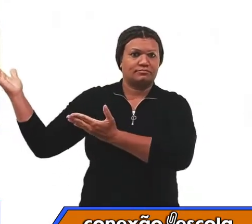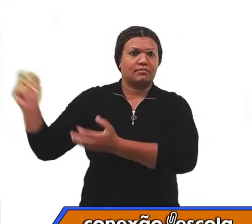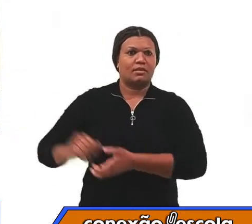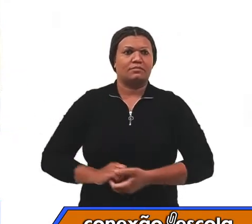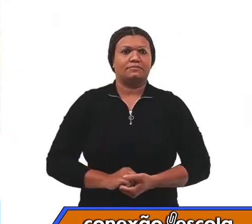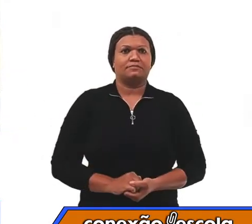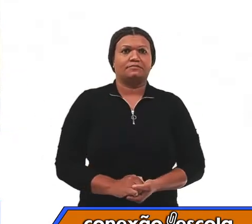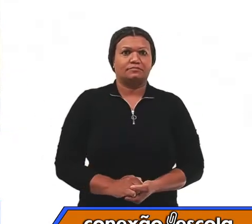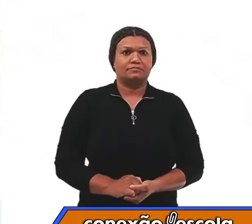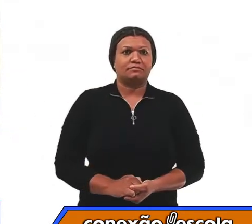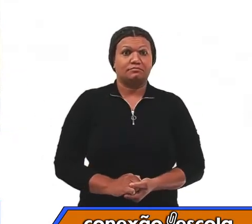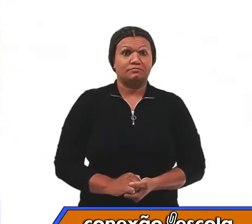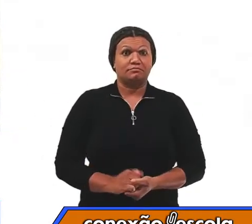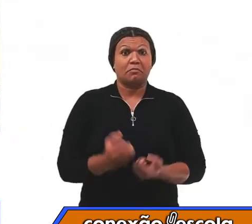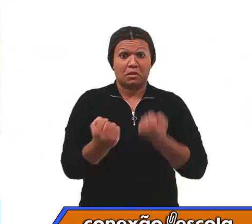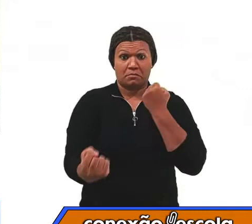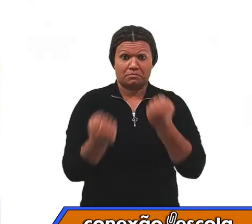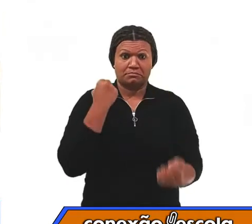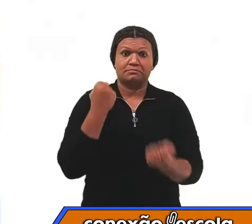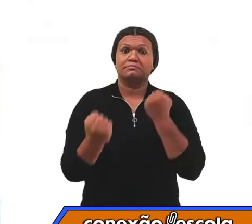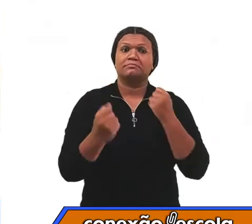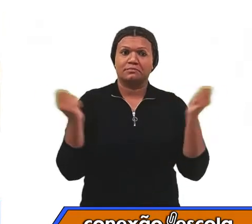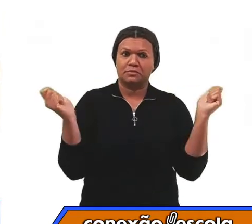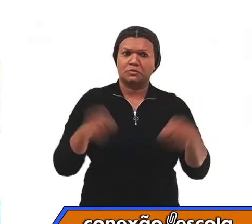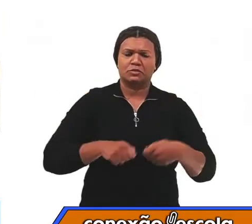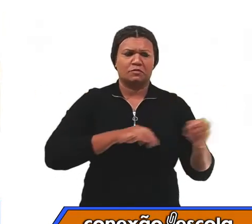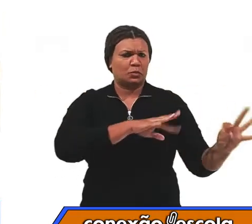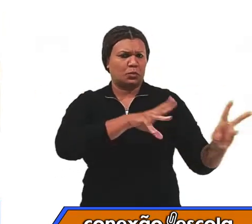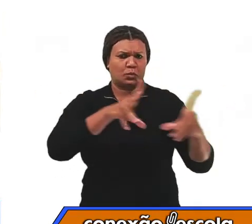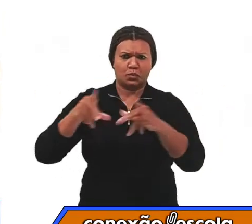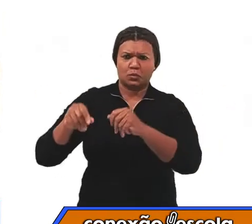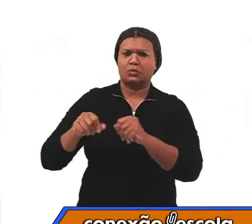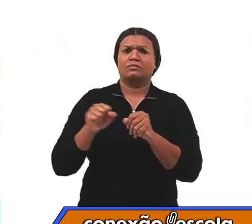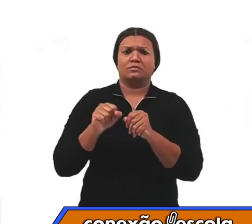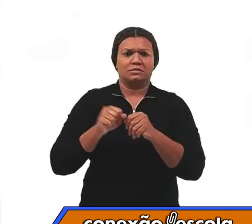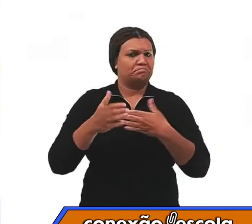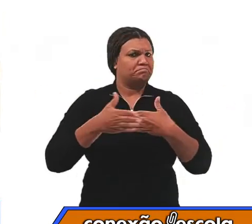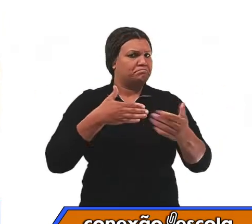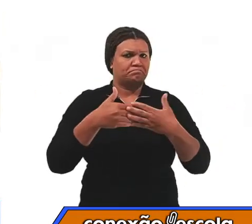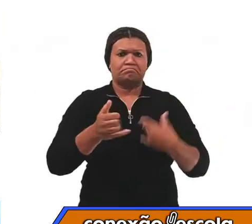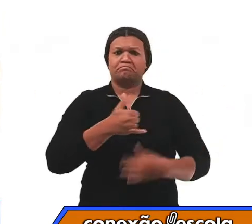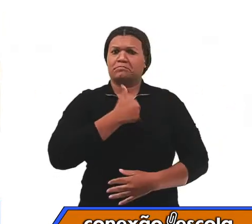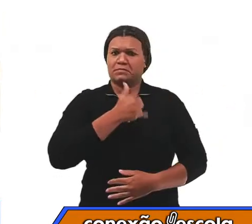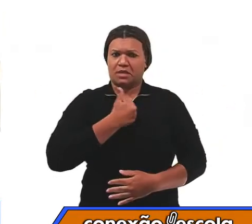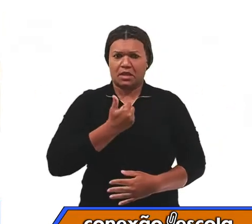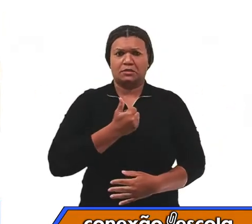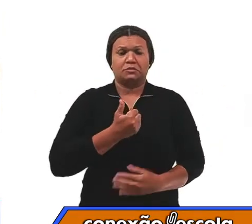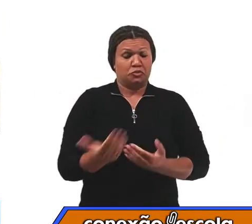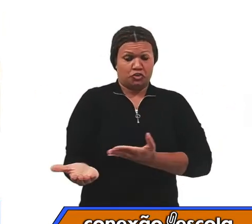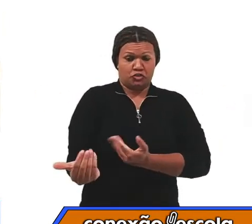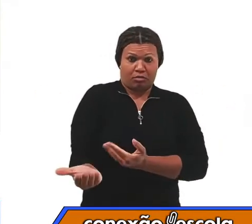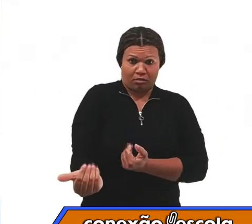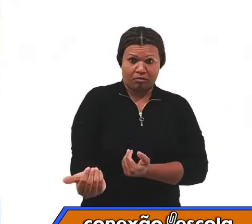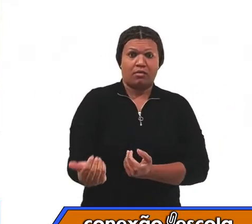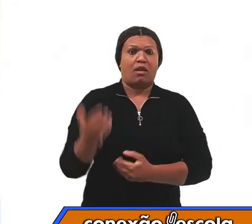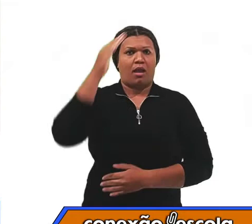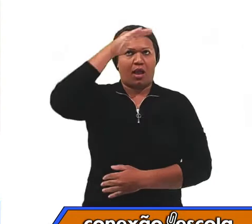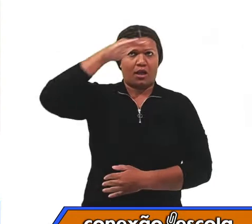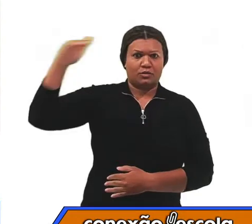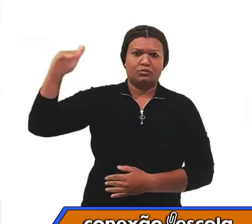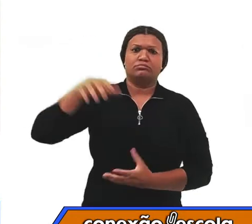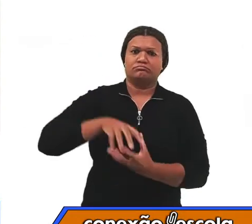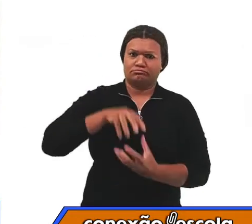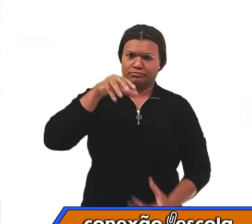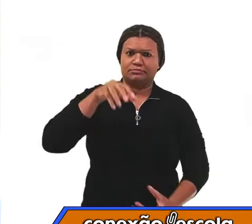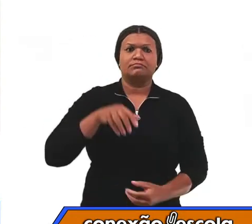A musculação pode ser praticada por todos, em todas as idades, jovens, adultos e idosos, e